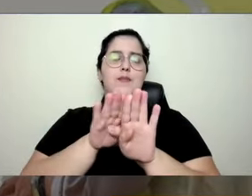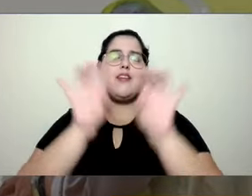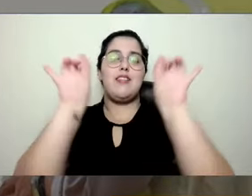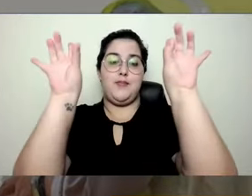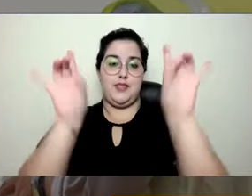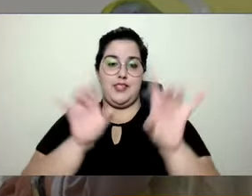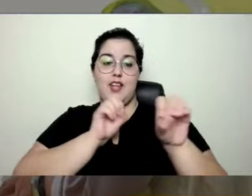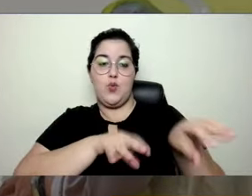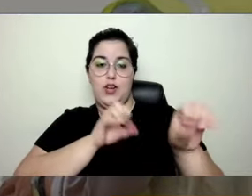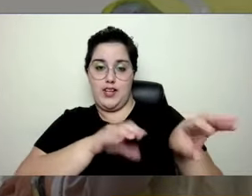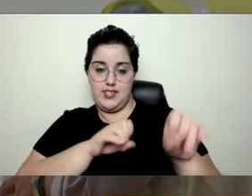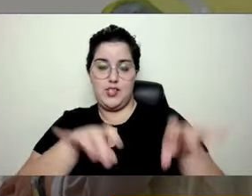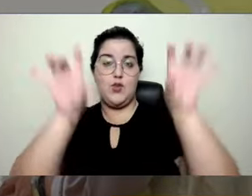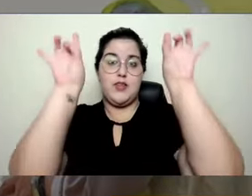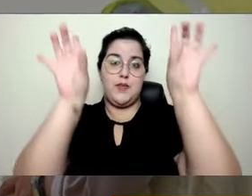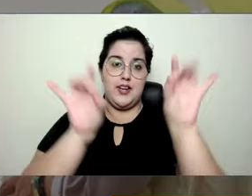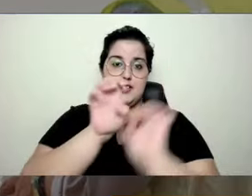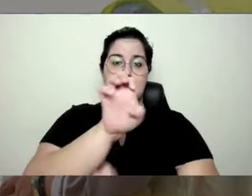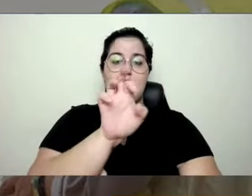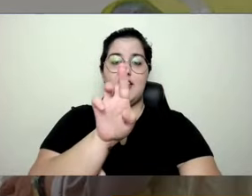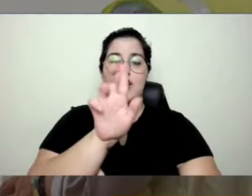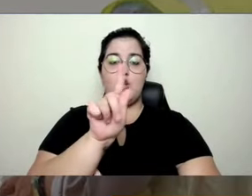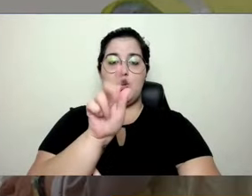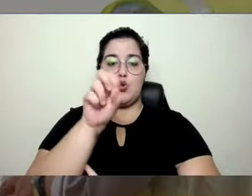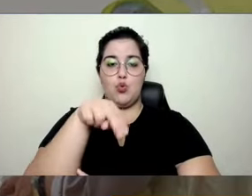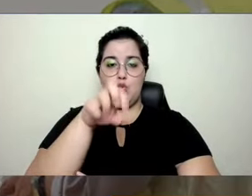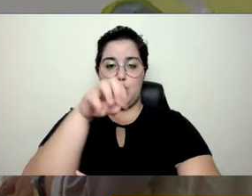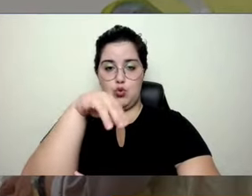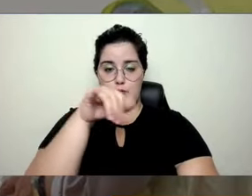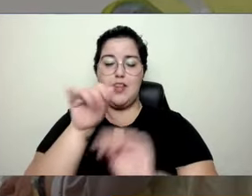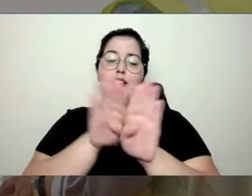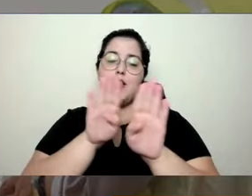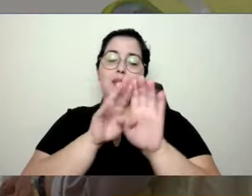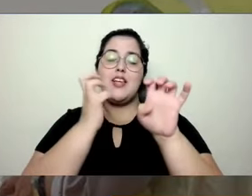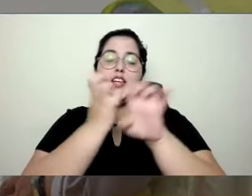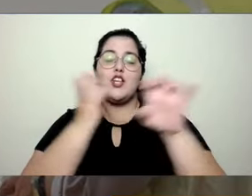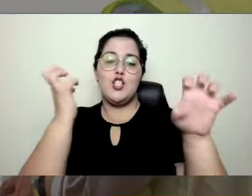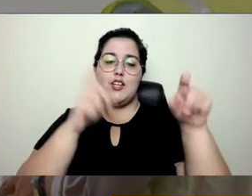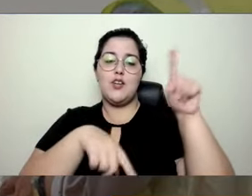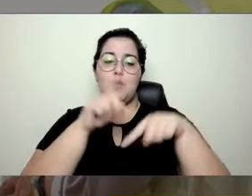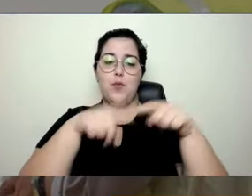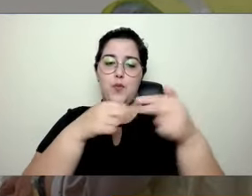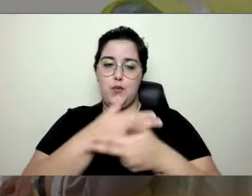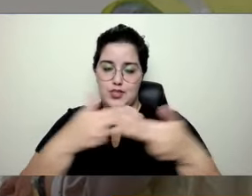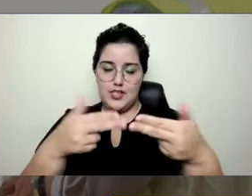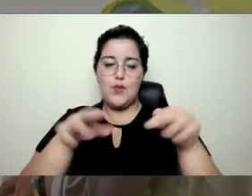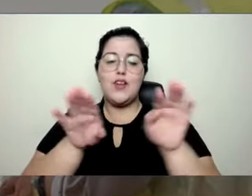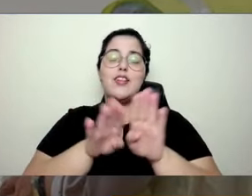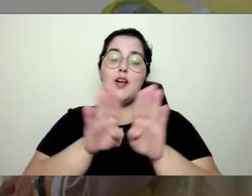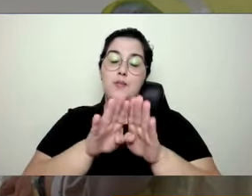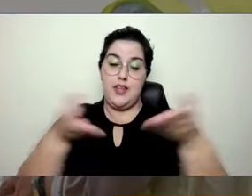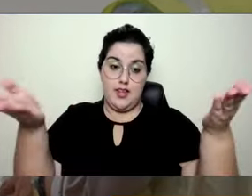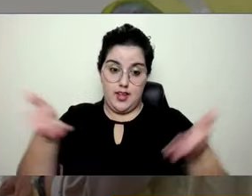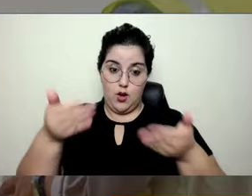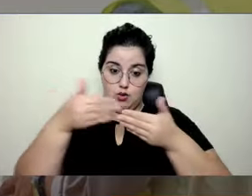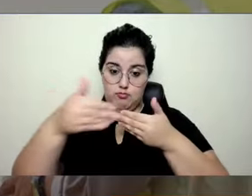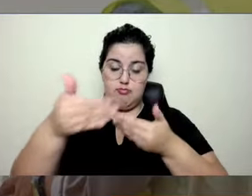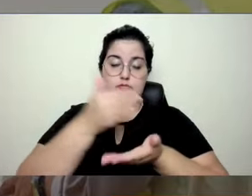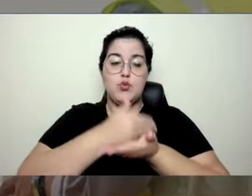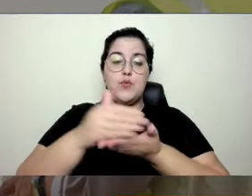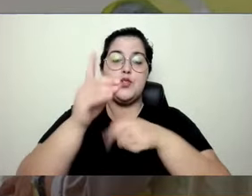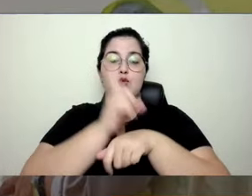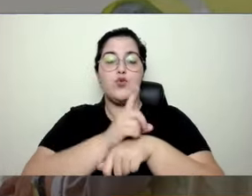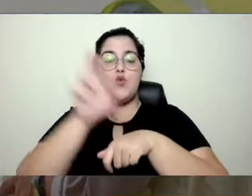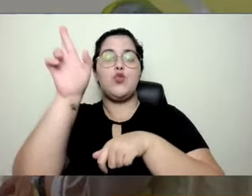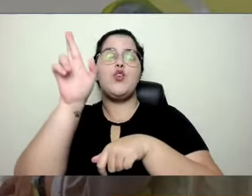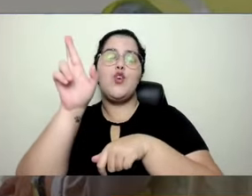especialista em ergonomia, mestre em engenharia de produção e recém-ingressada no doutorado em tecnologias